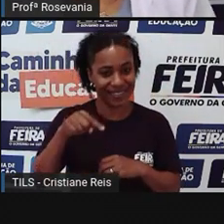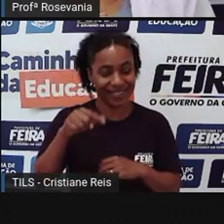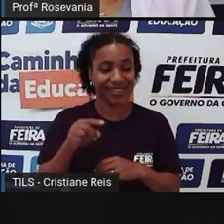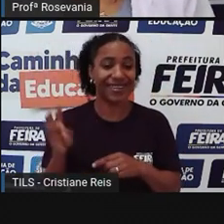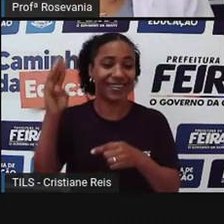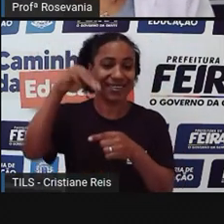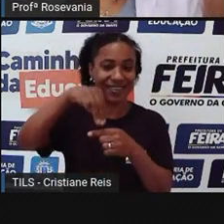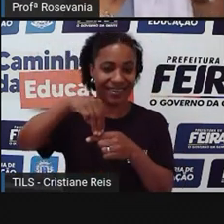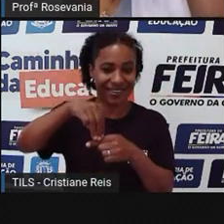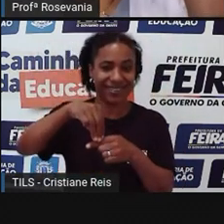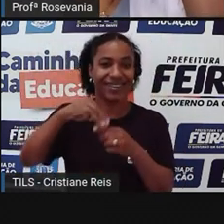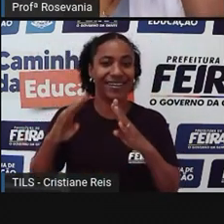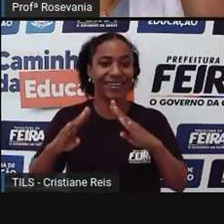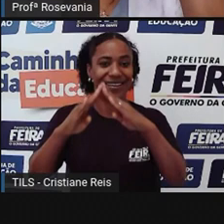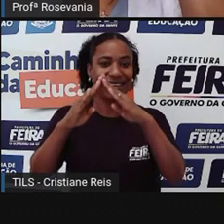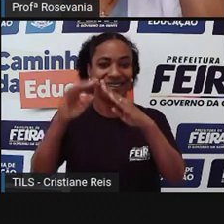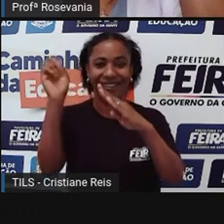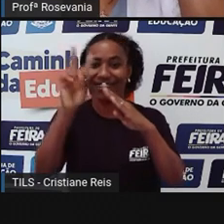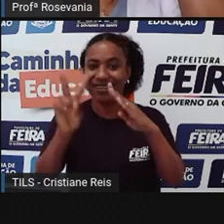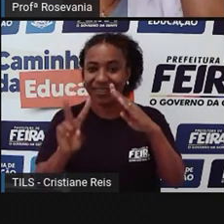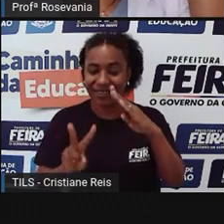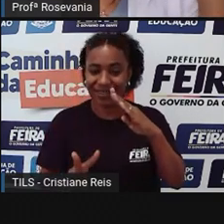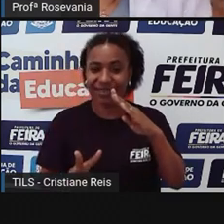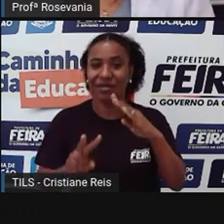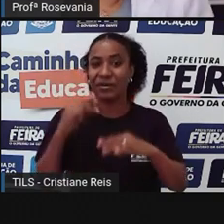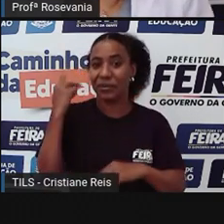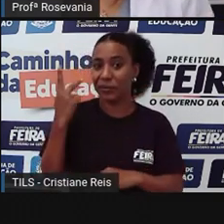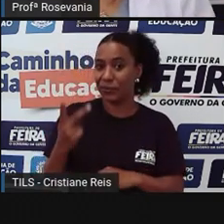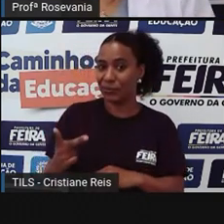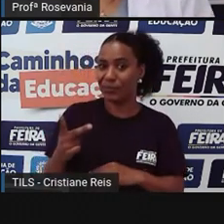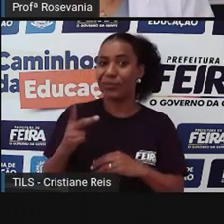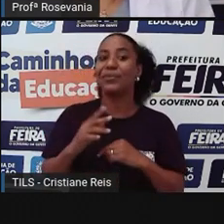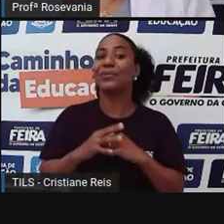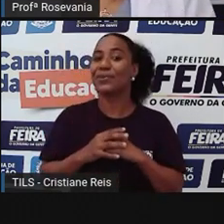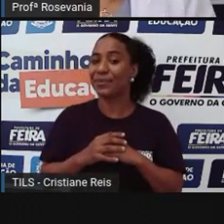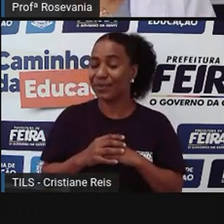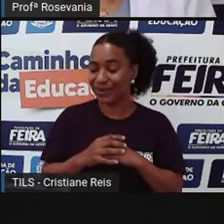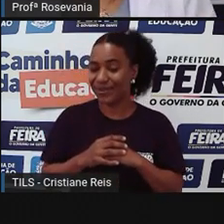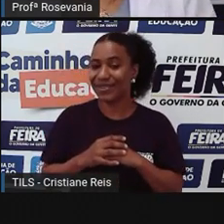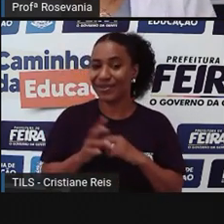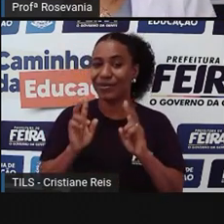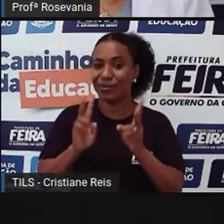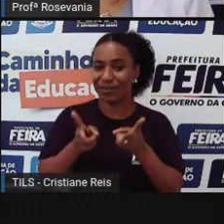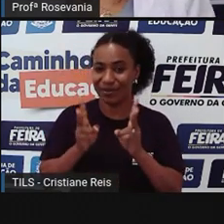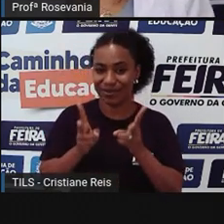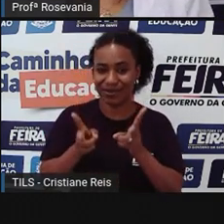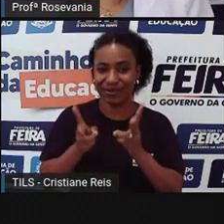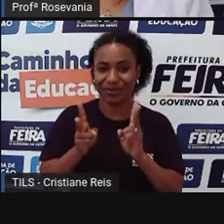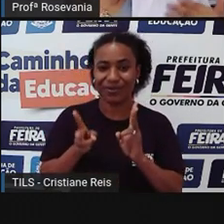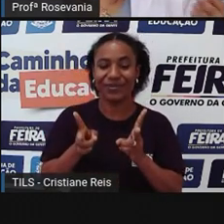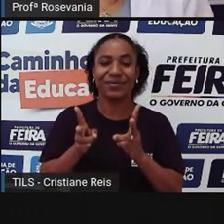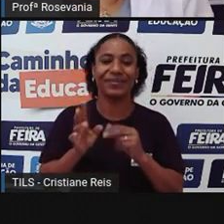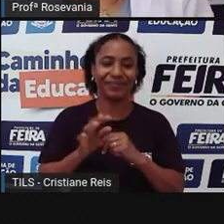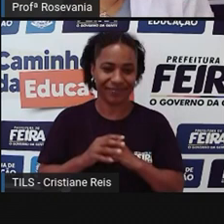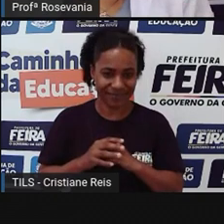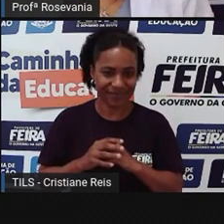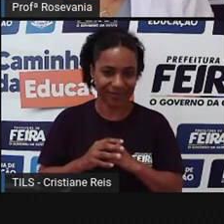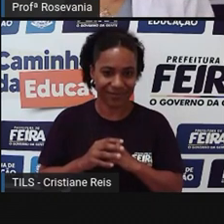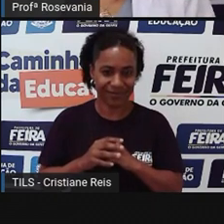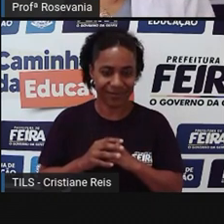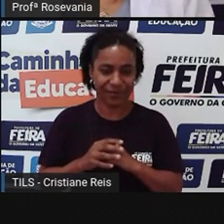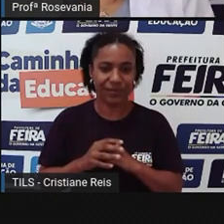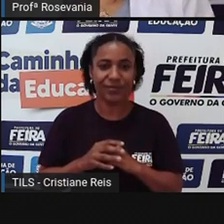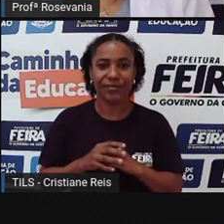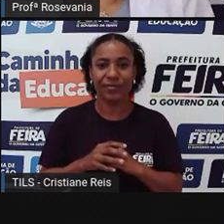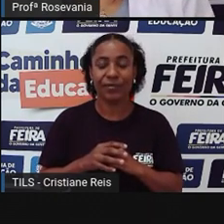da Câmara Municipal. Foi a nossa primeira Câmara Municipal, a Câmara Municipal é aí até hoje, com os vereadores, que era considerado o poder local,